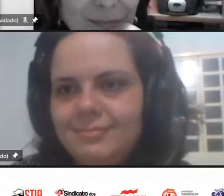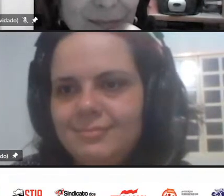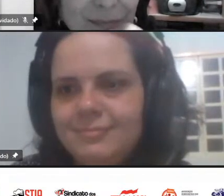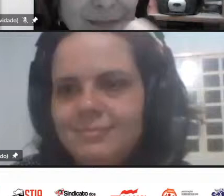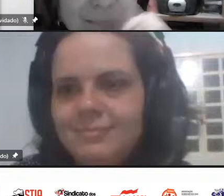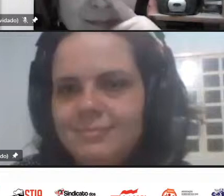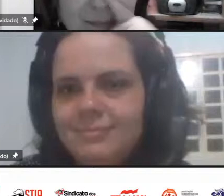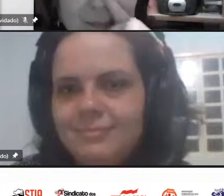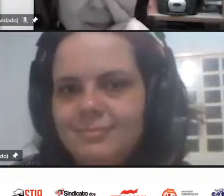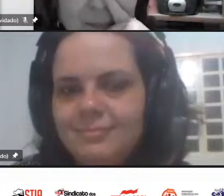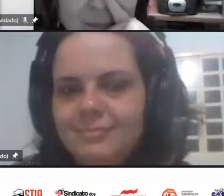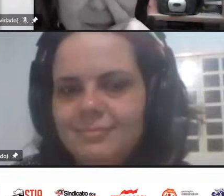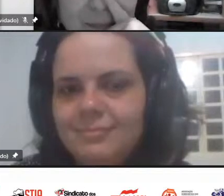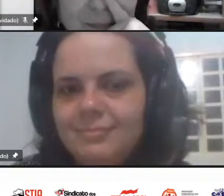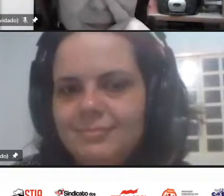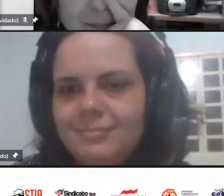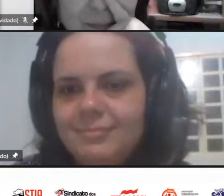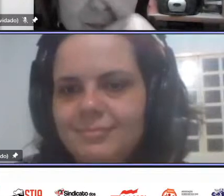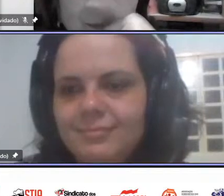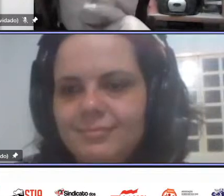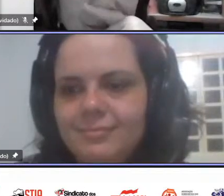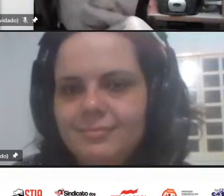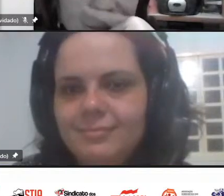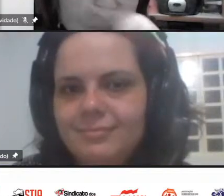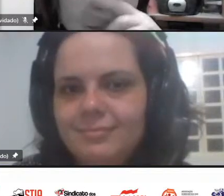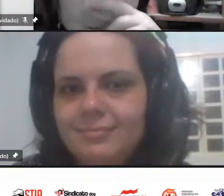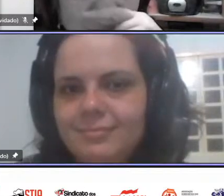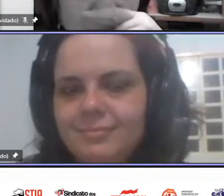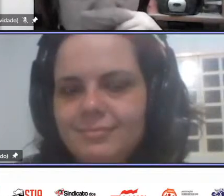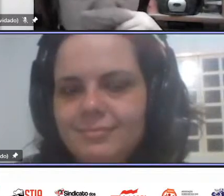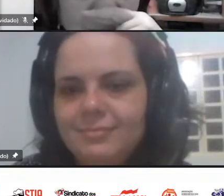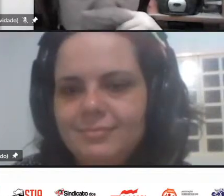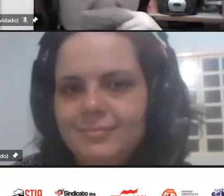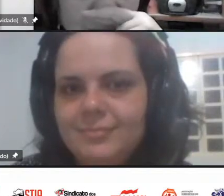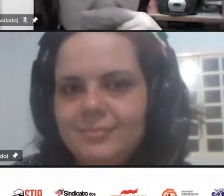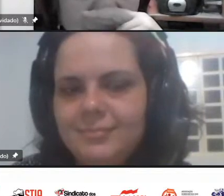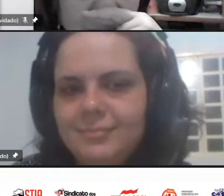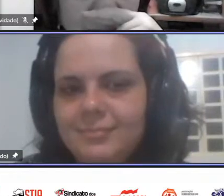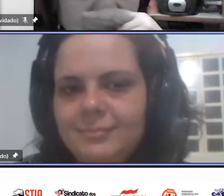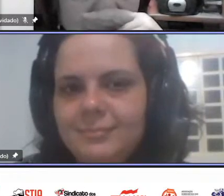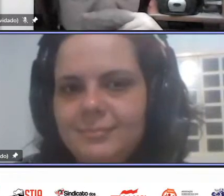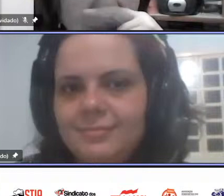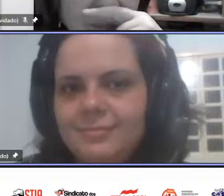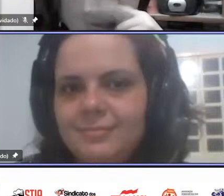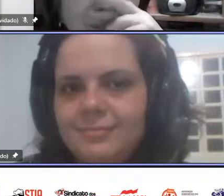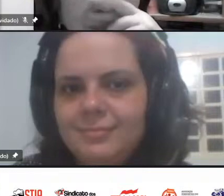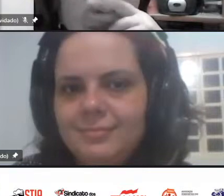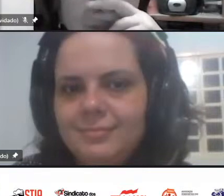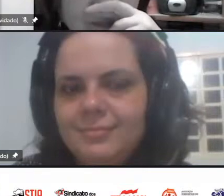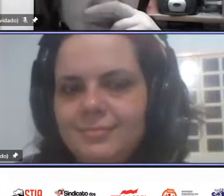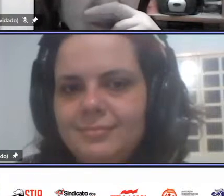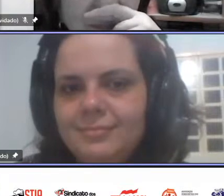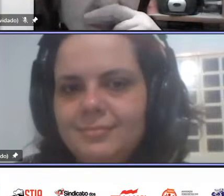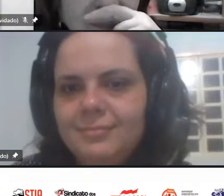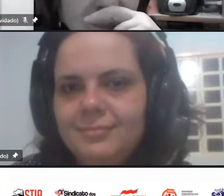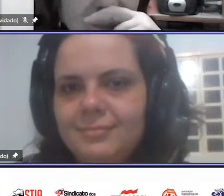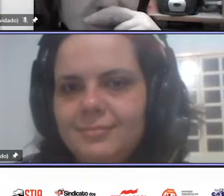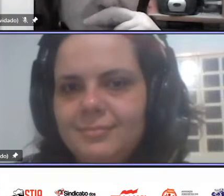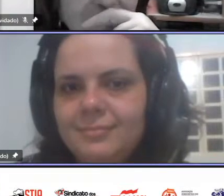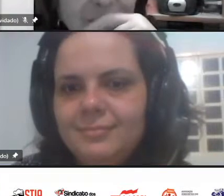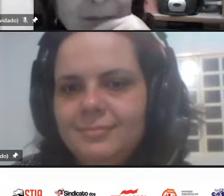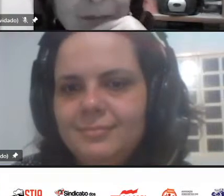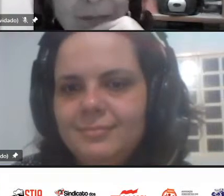ser rápida eu parabenizo a professora vou tentar ser rápida porque